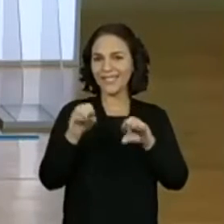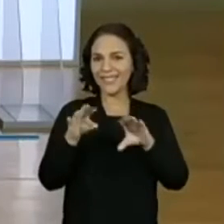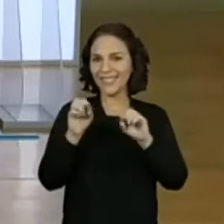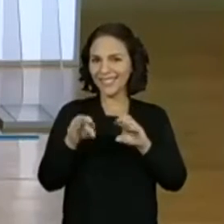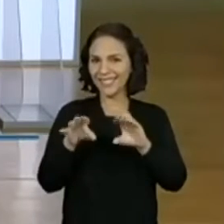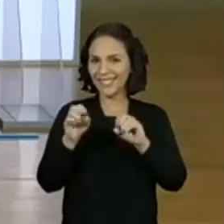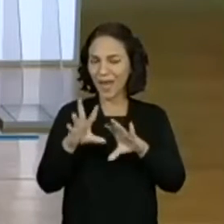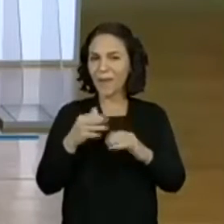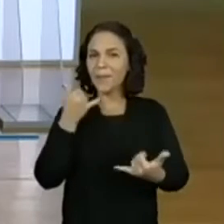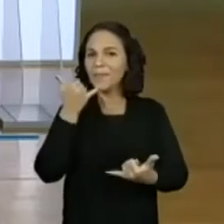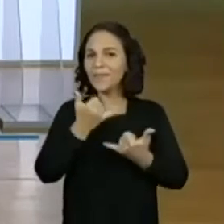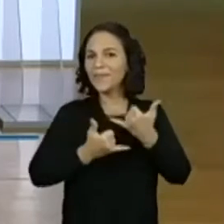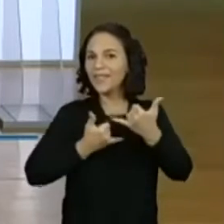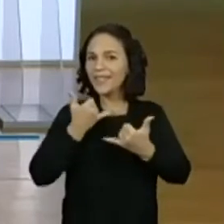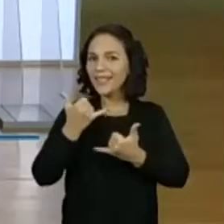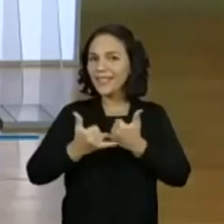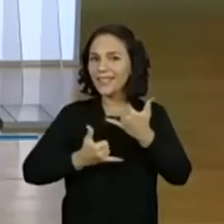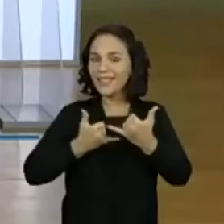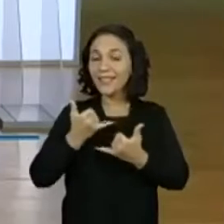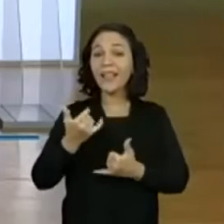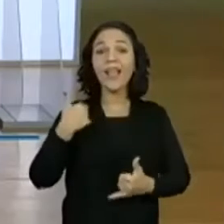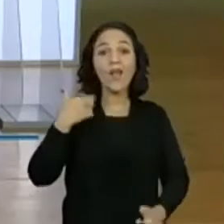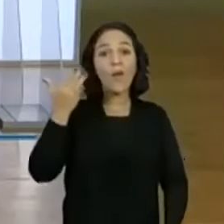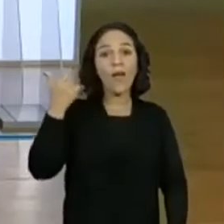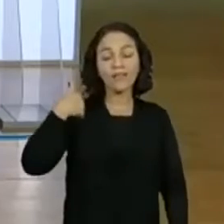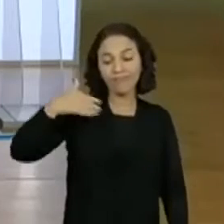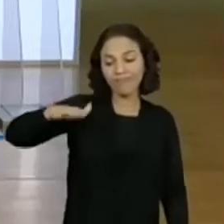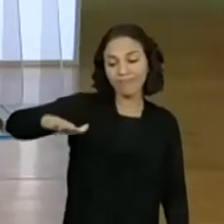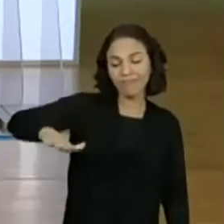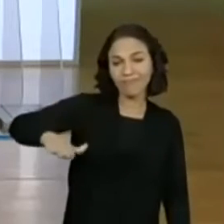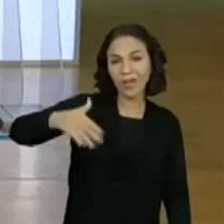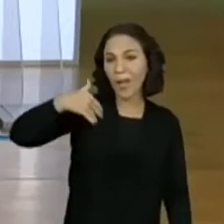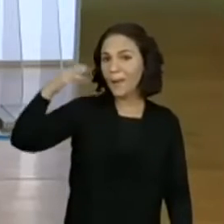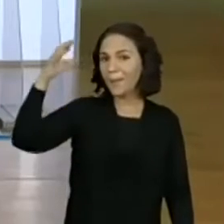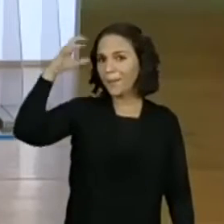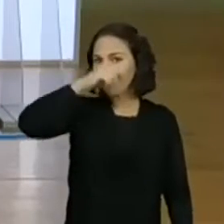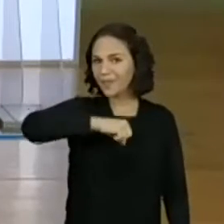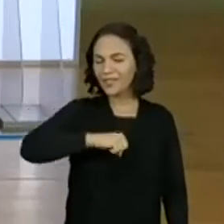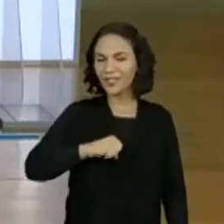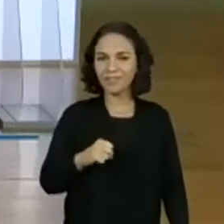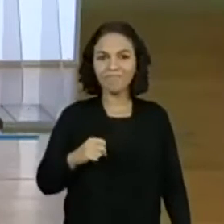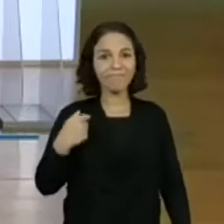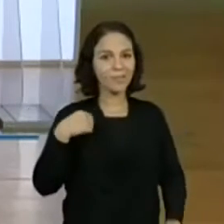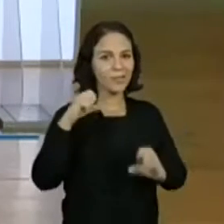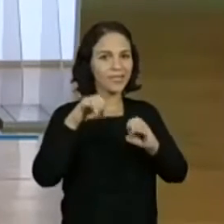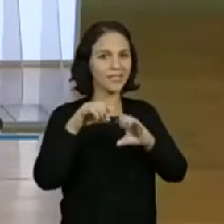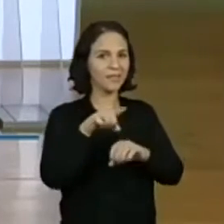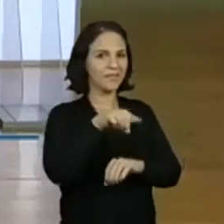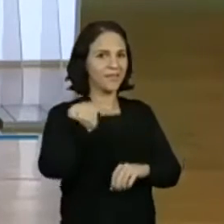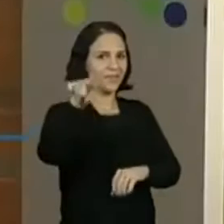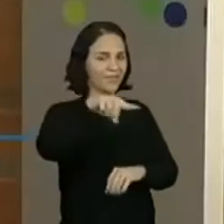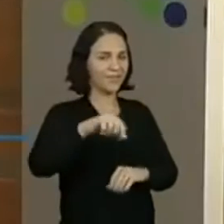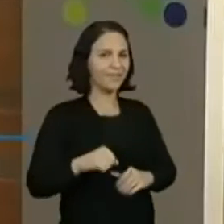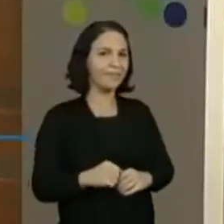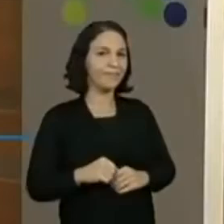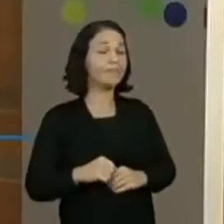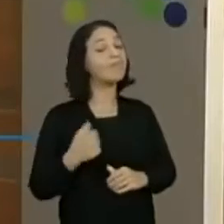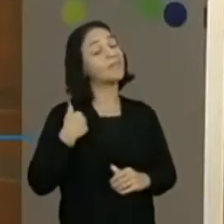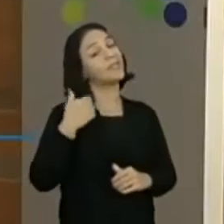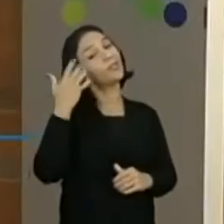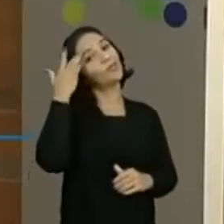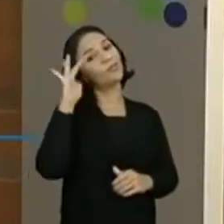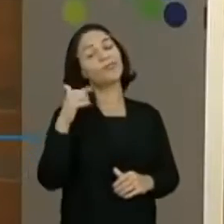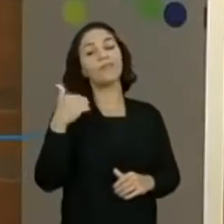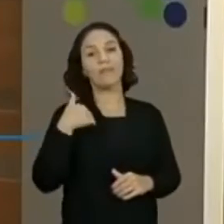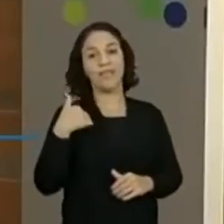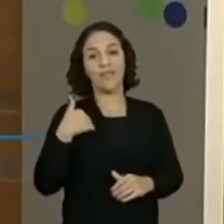uma brincadeira que eu aprendi na minha infância. Aprendi lá na minha infância, professora Joyce. Não sei se todos sabem, mas eu